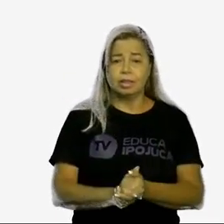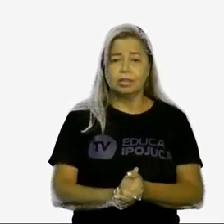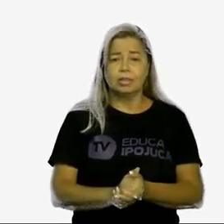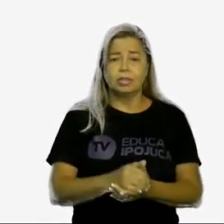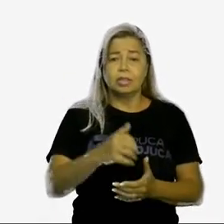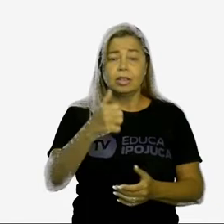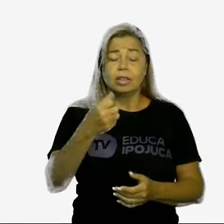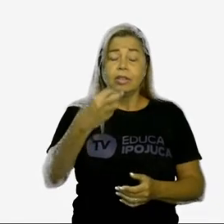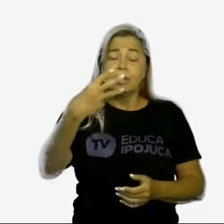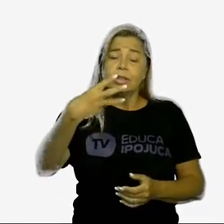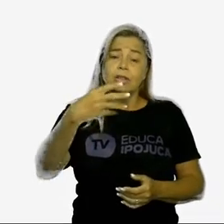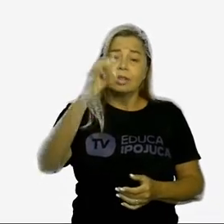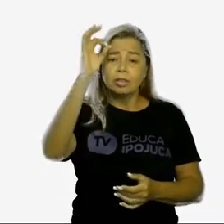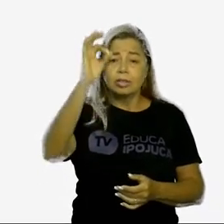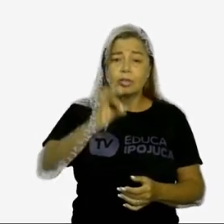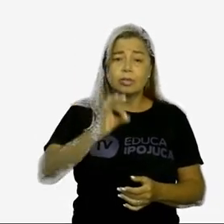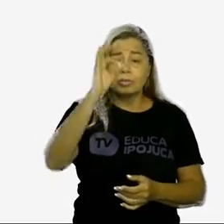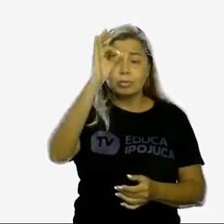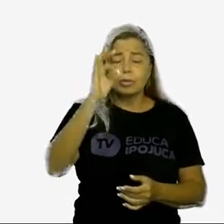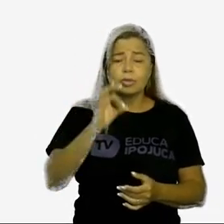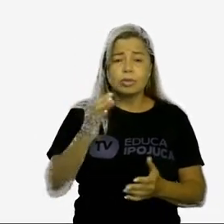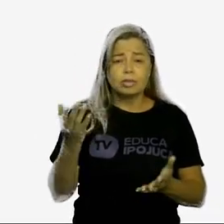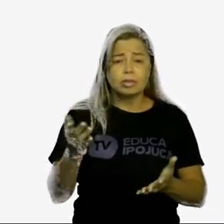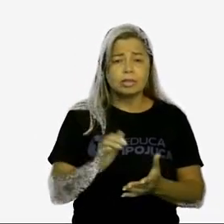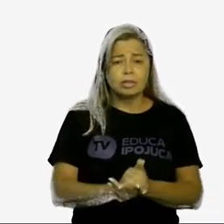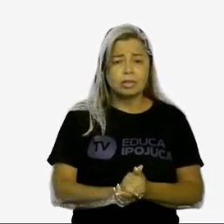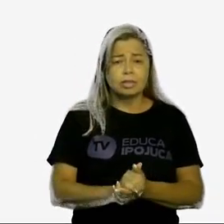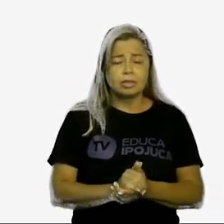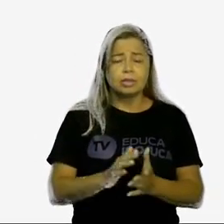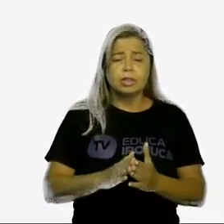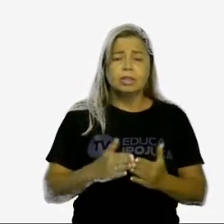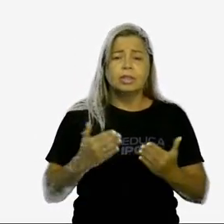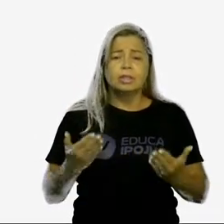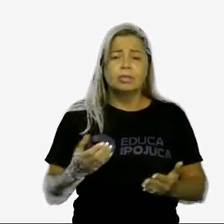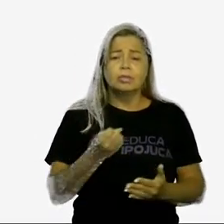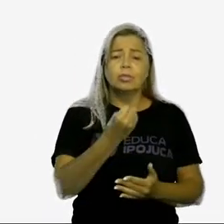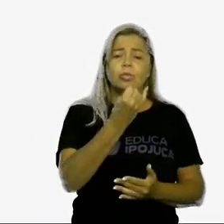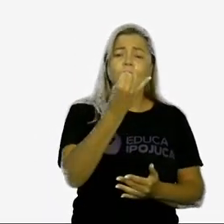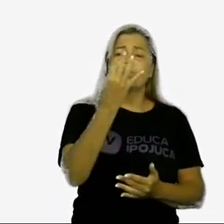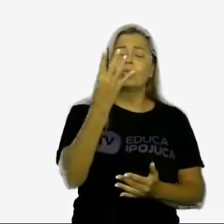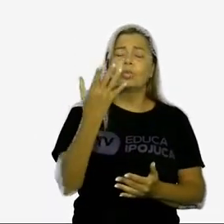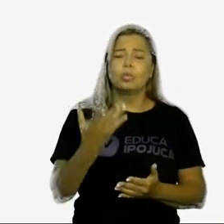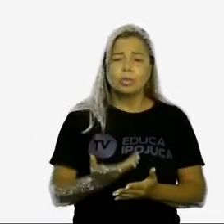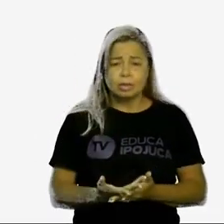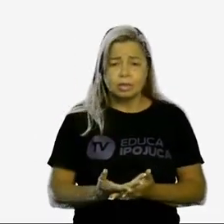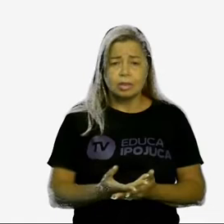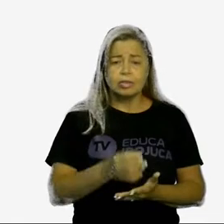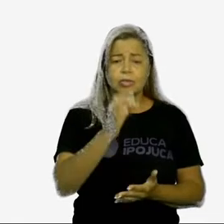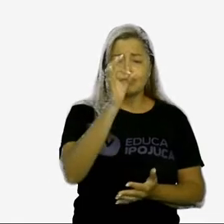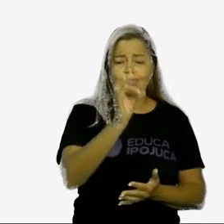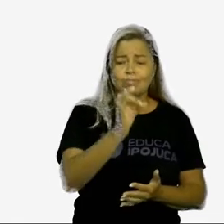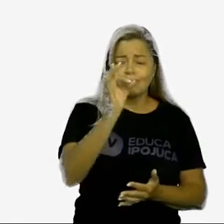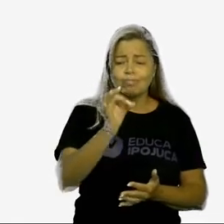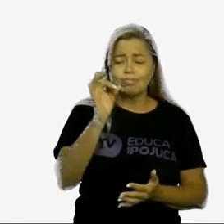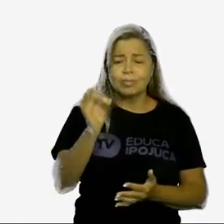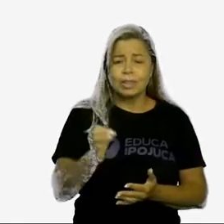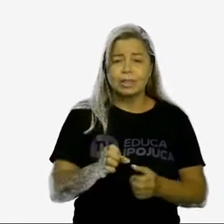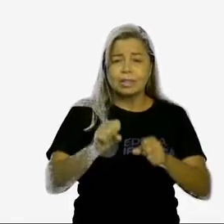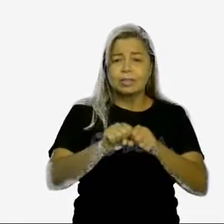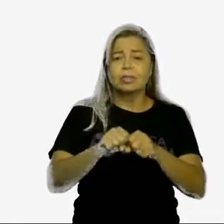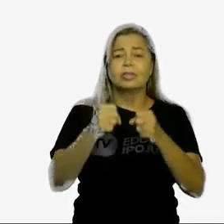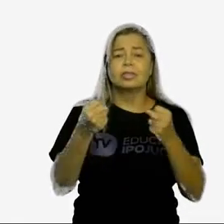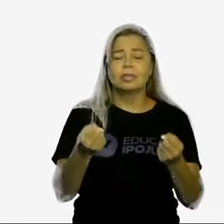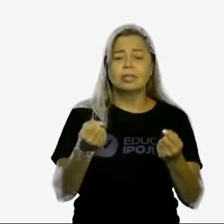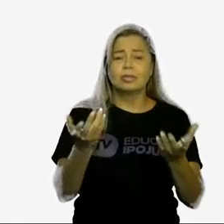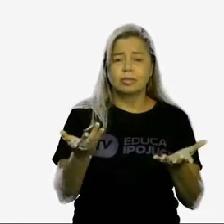3% corresponde a que valor, ou a que quantidade de peças dessa indústria,